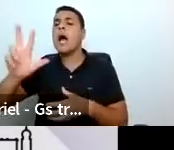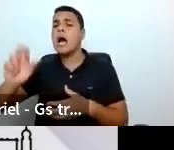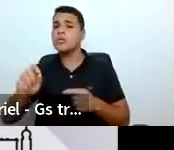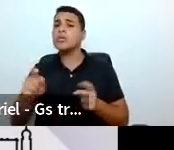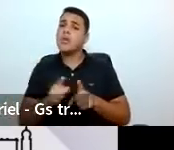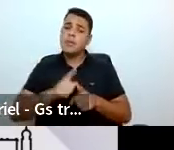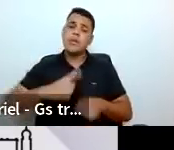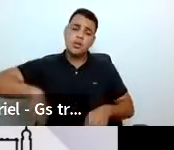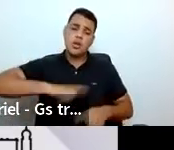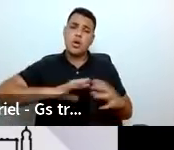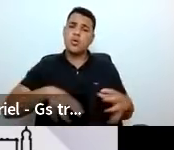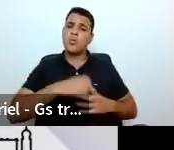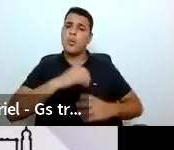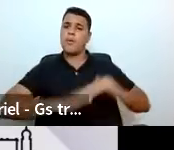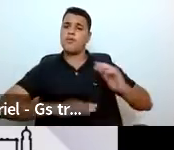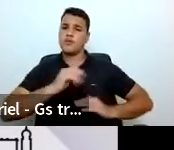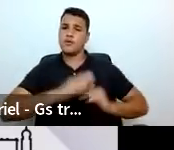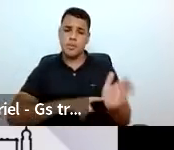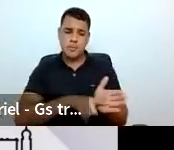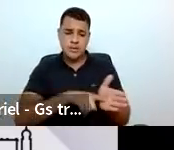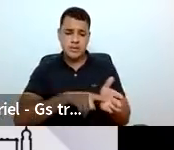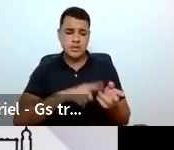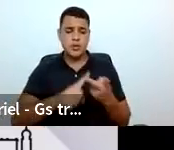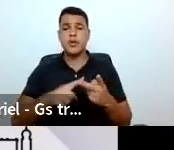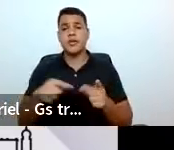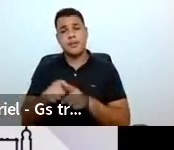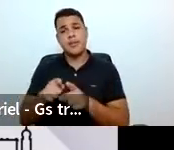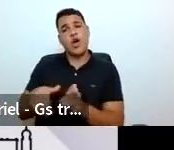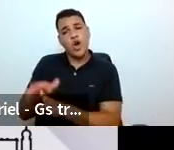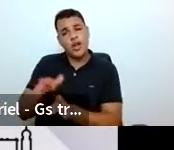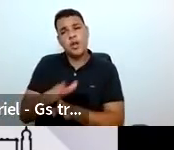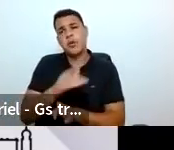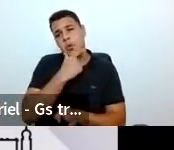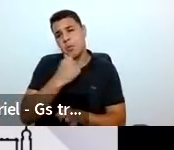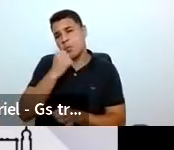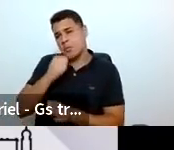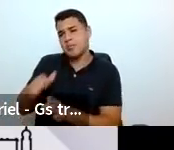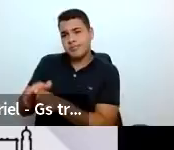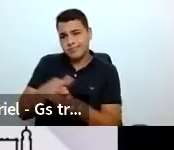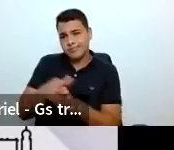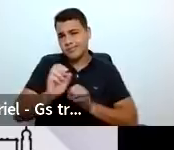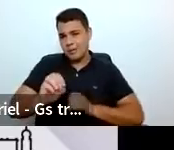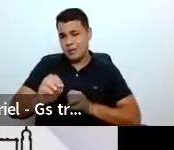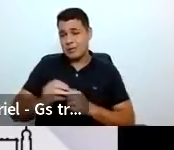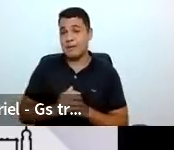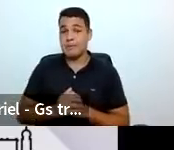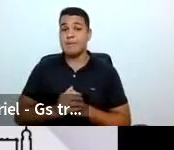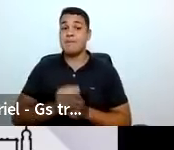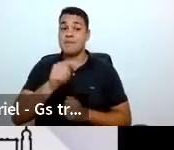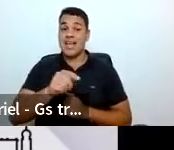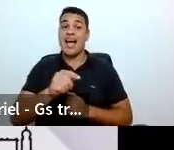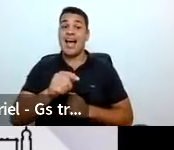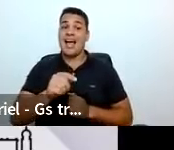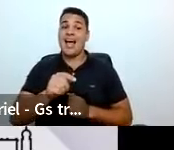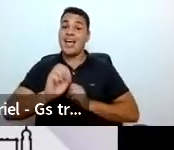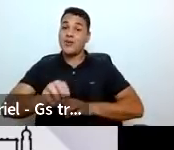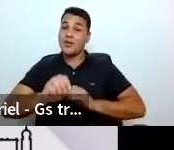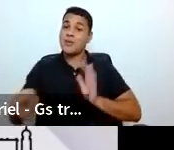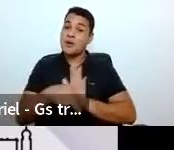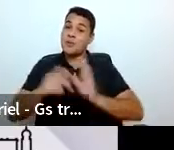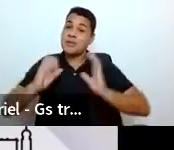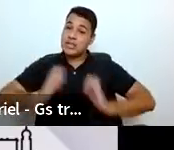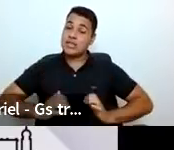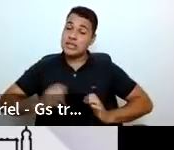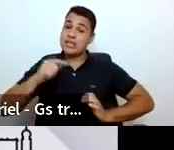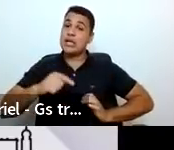pesquisadores, dos orientadores e orientadoras da Fiocruz, é que a educação para a cidadania, nesse contexto, ela tem